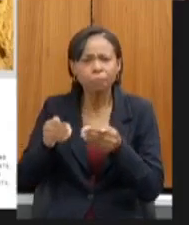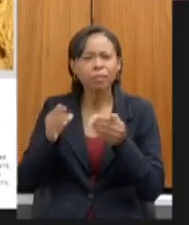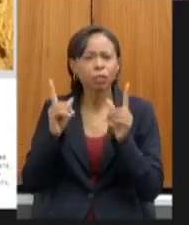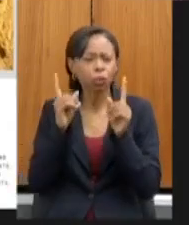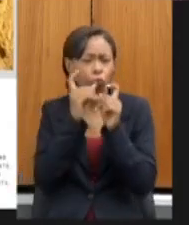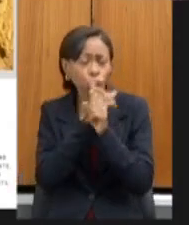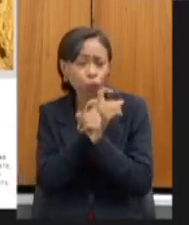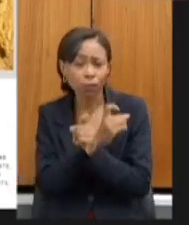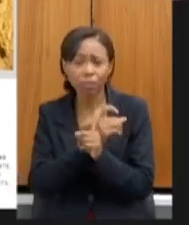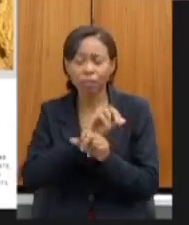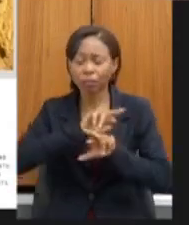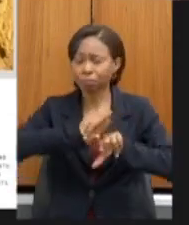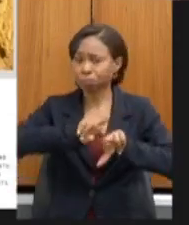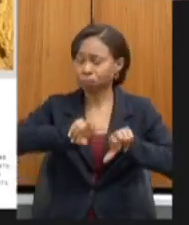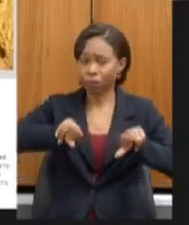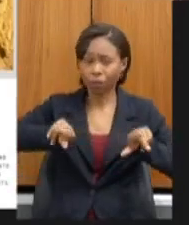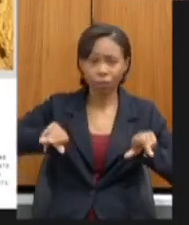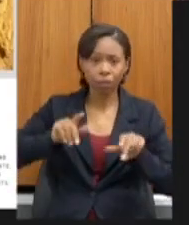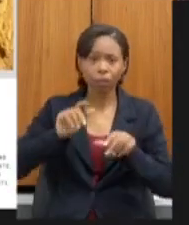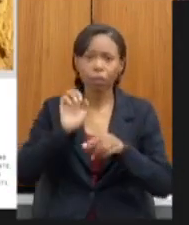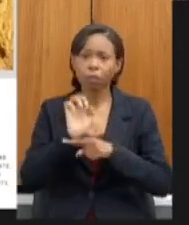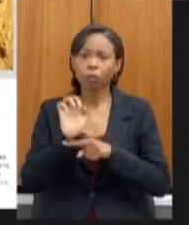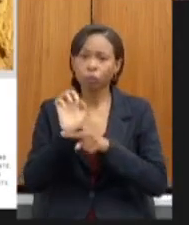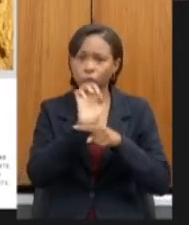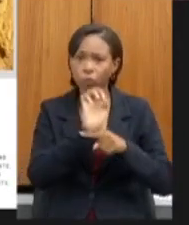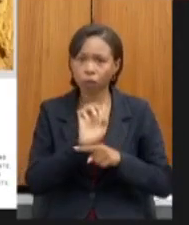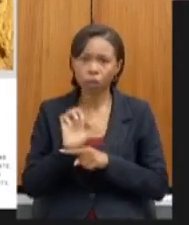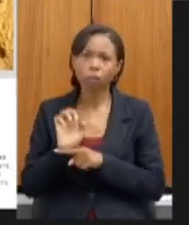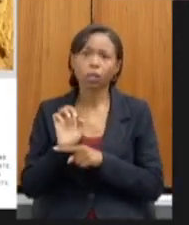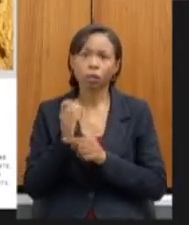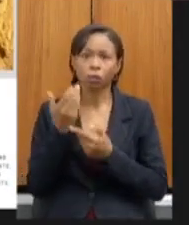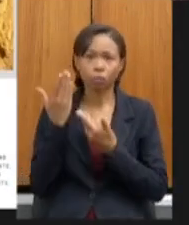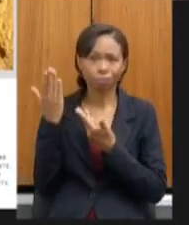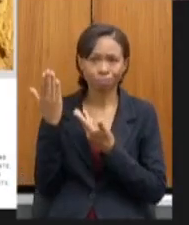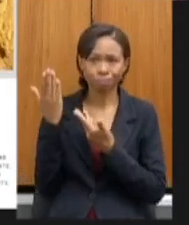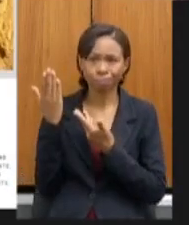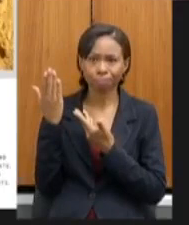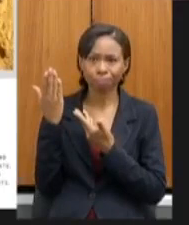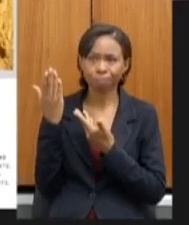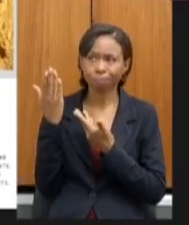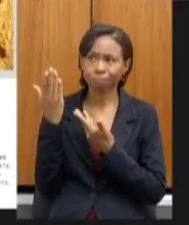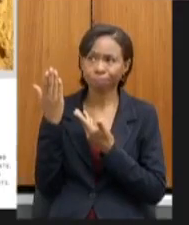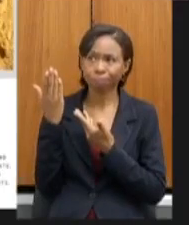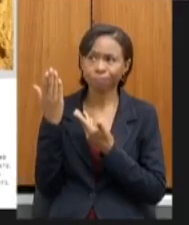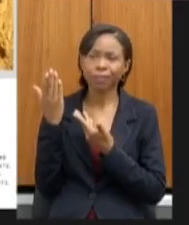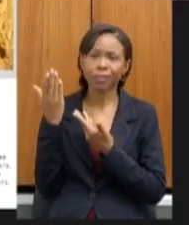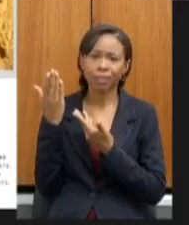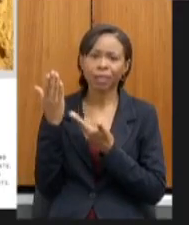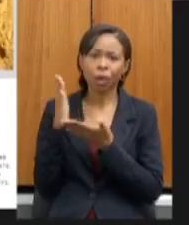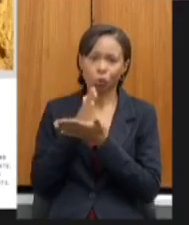diversas no nosso estado trouxe aí a administração de alguns casos para a gente ver por favor